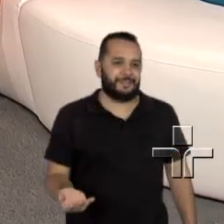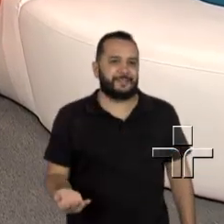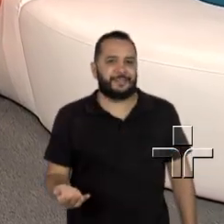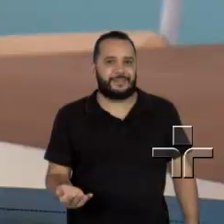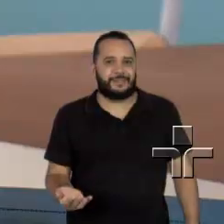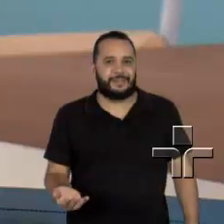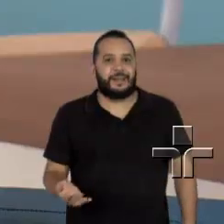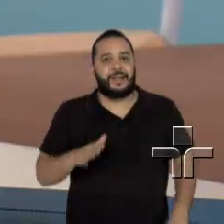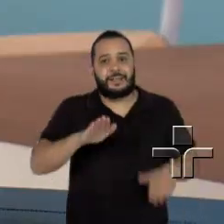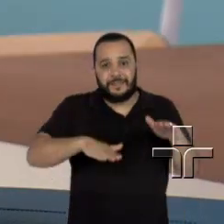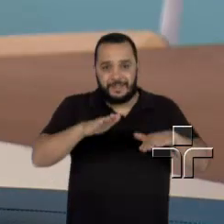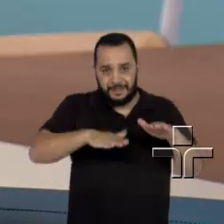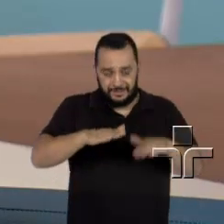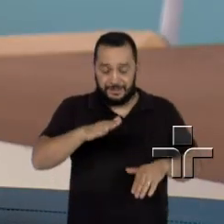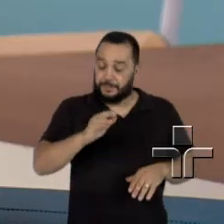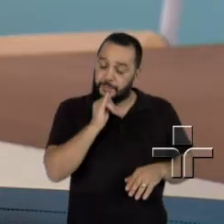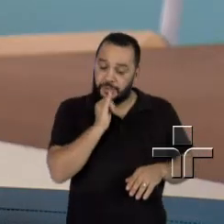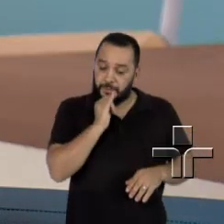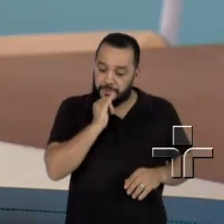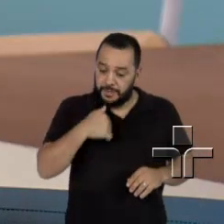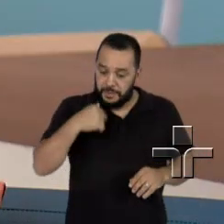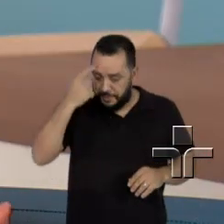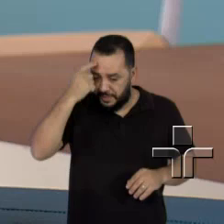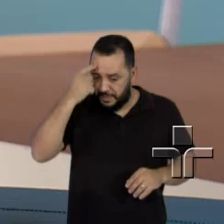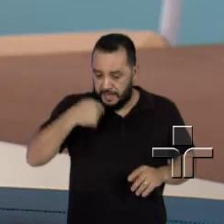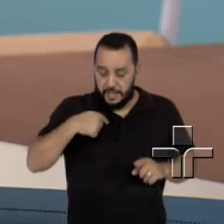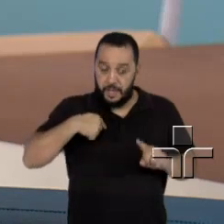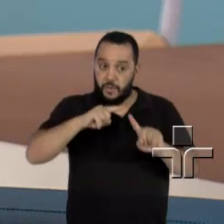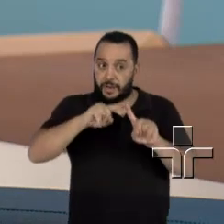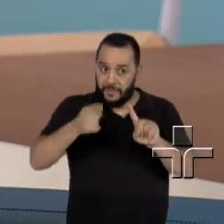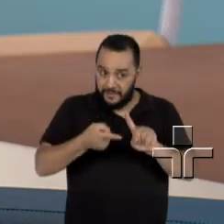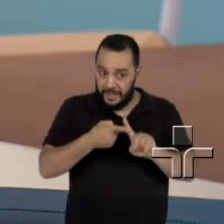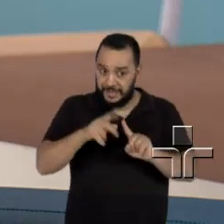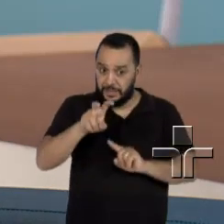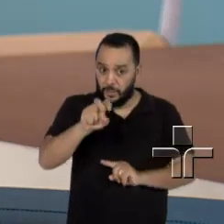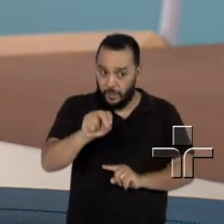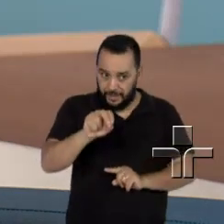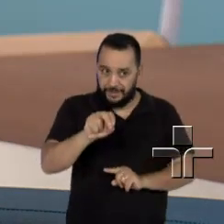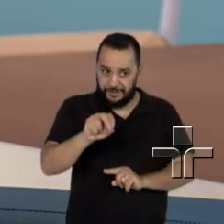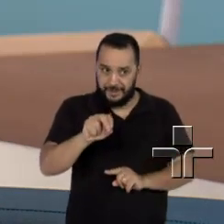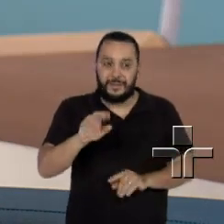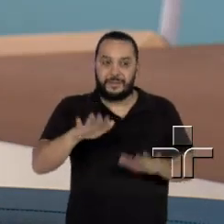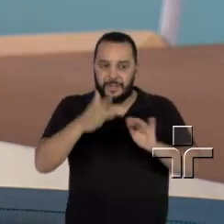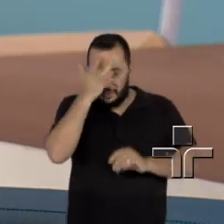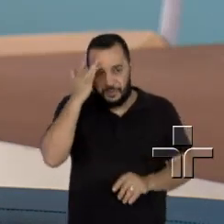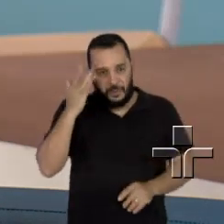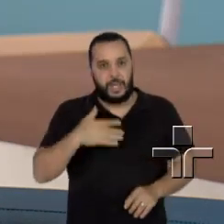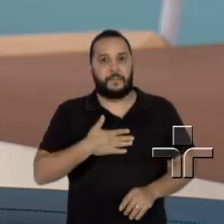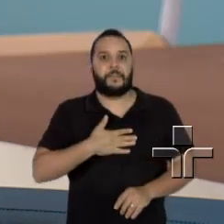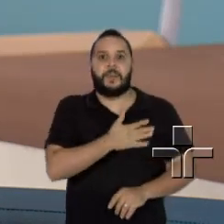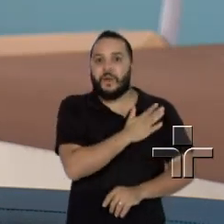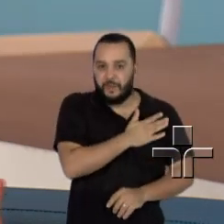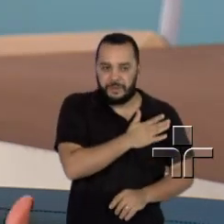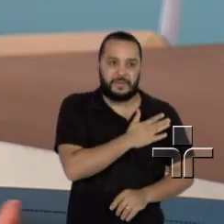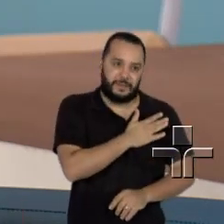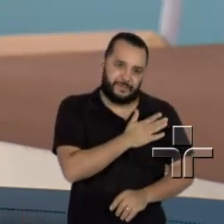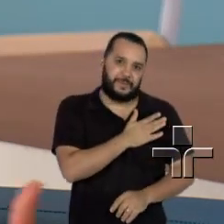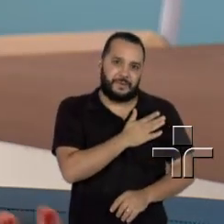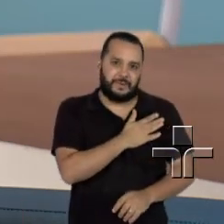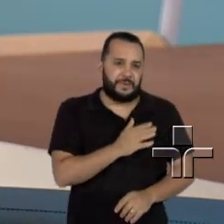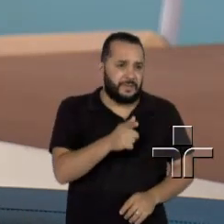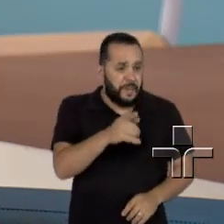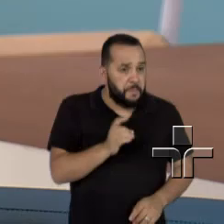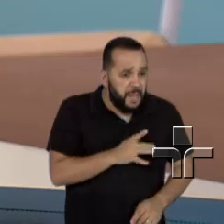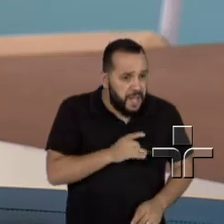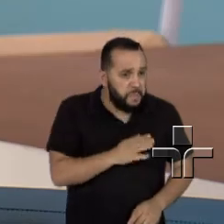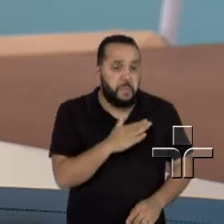Então, muita gente, se eu tivesse falado que eu ia engravidar nessa idade, daí vinha o preconceito, muita gente ia falar, você não tinha